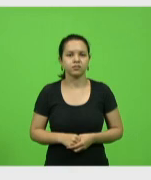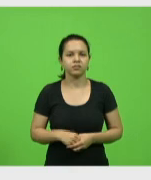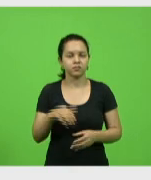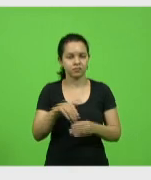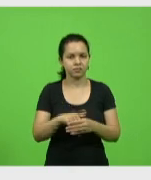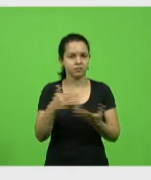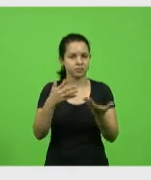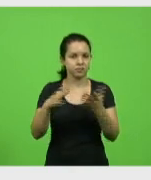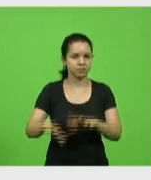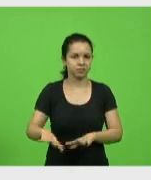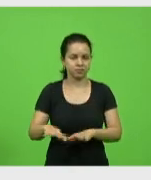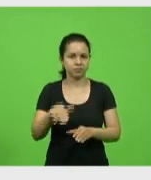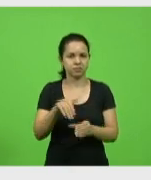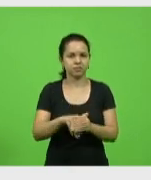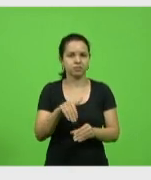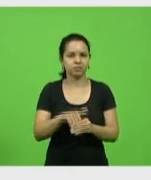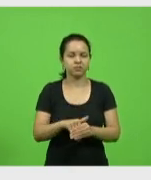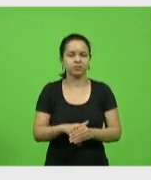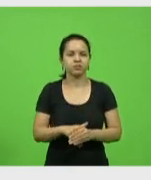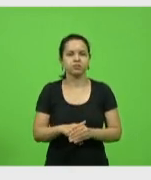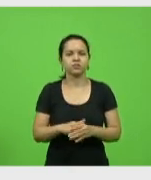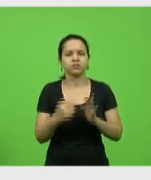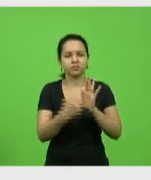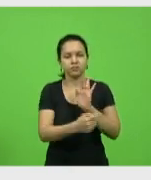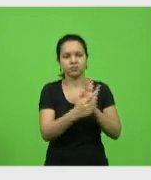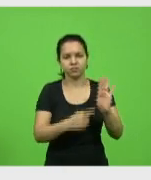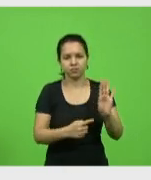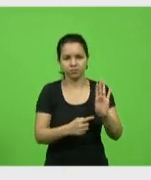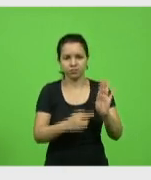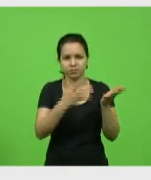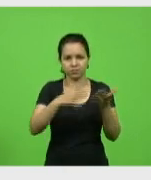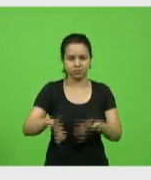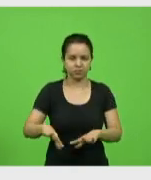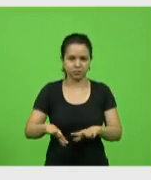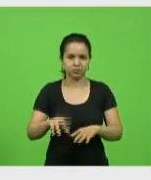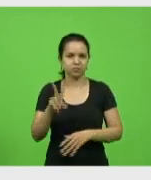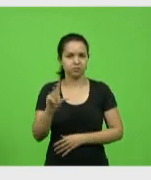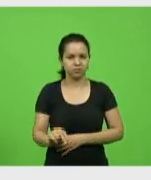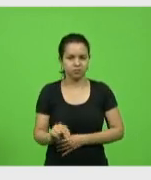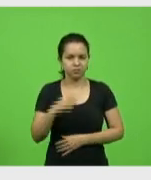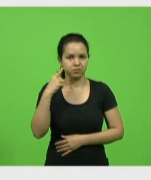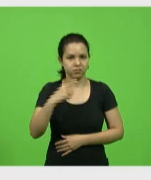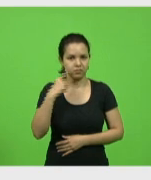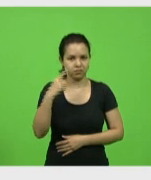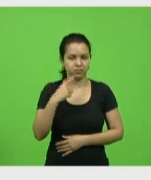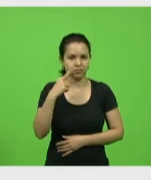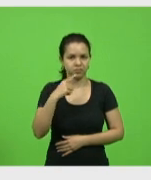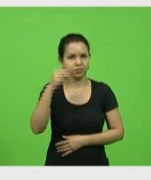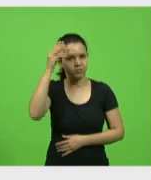Fécio 57. Deputado César Valduga vota não. Deputada Disse Heideche.